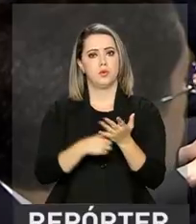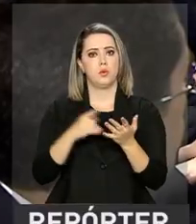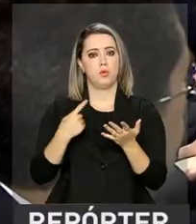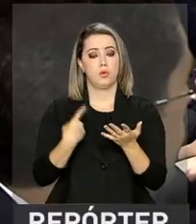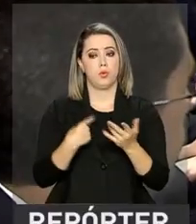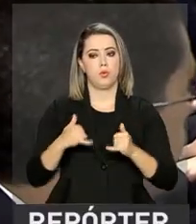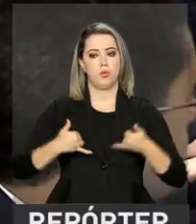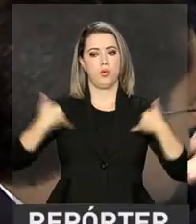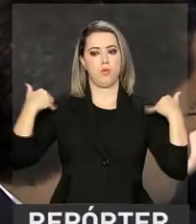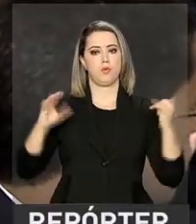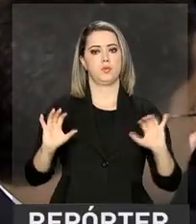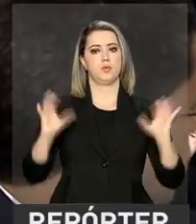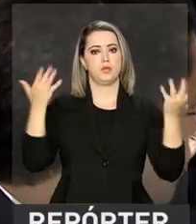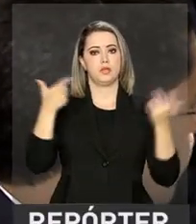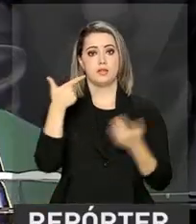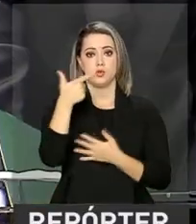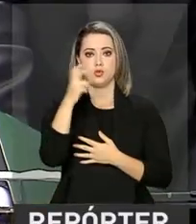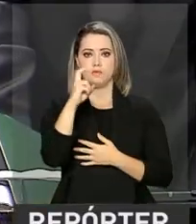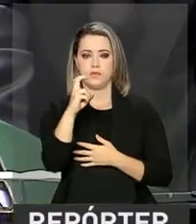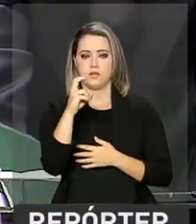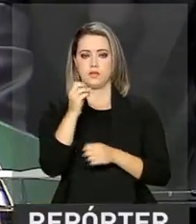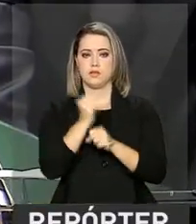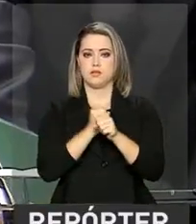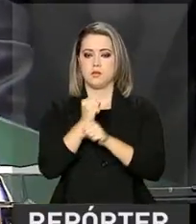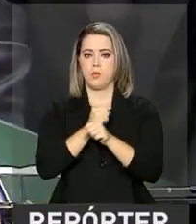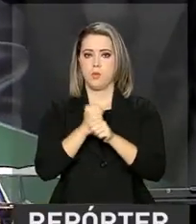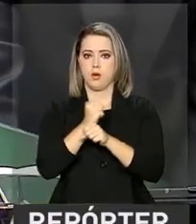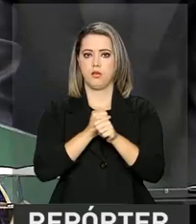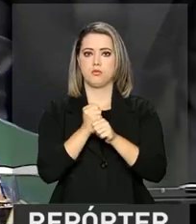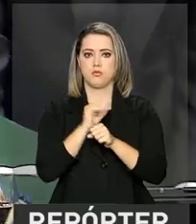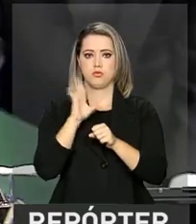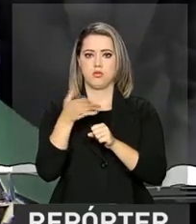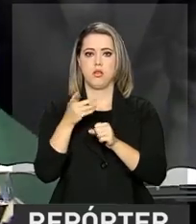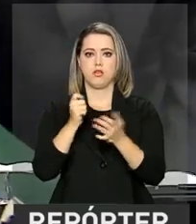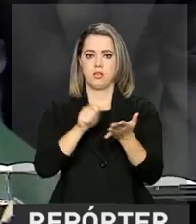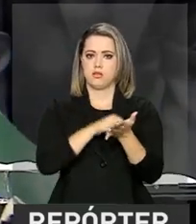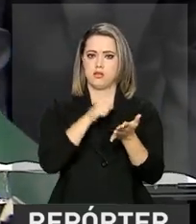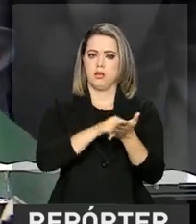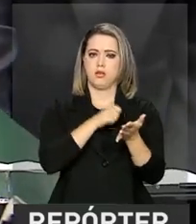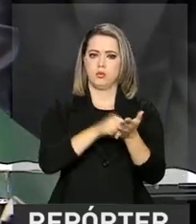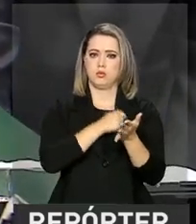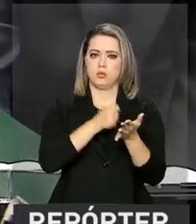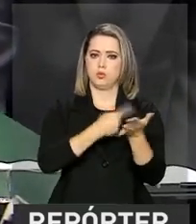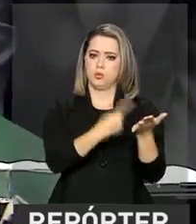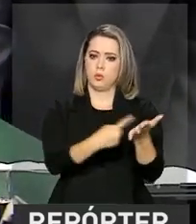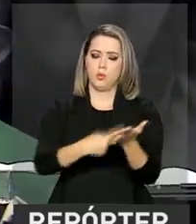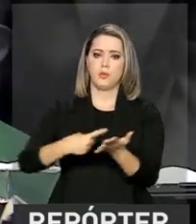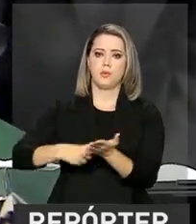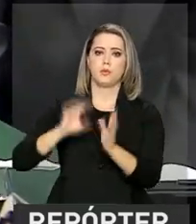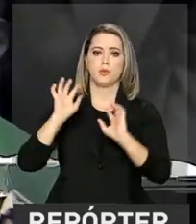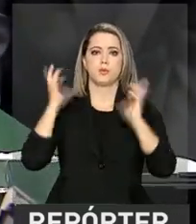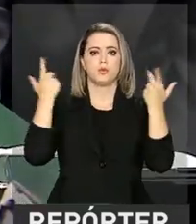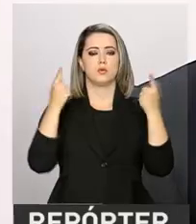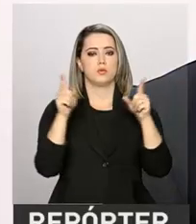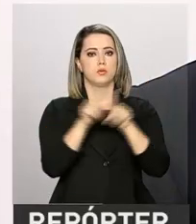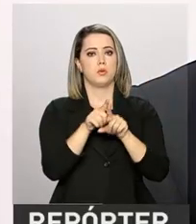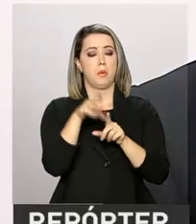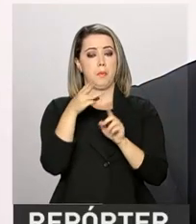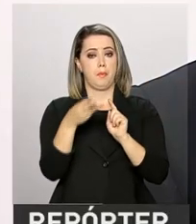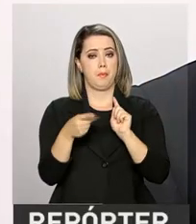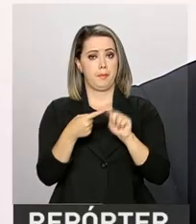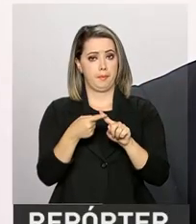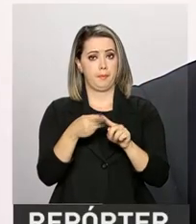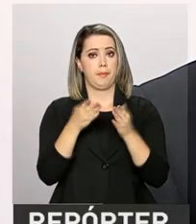25 anos da Convenção do Clima e da Rio 92. Dessa reunião também participaram os ministros Antônio Embaçaí, da